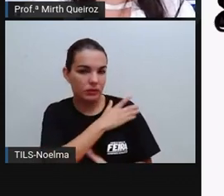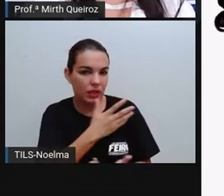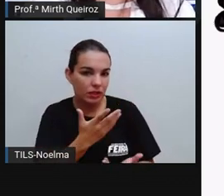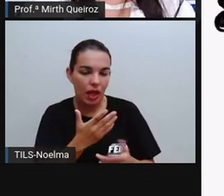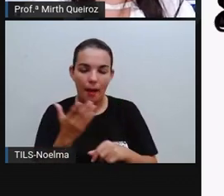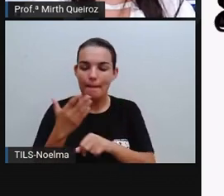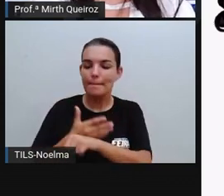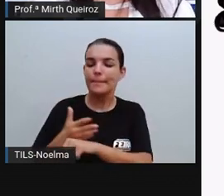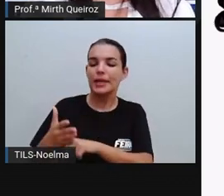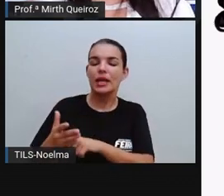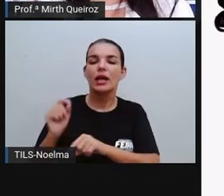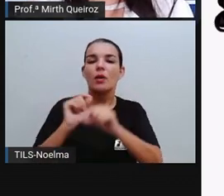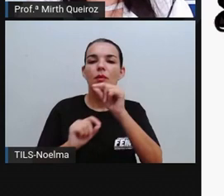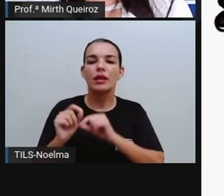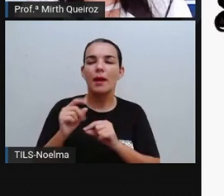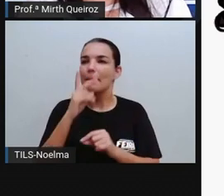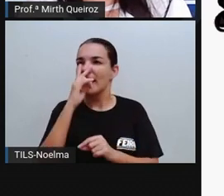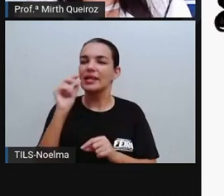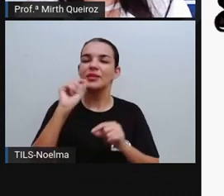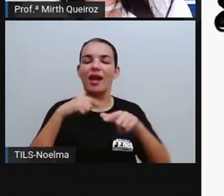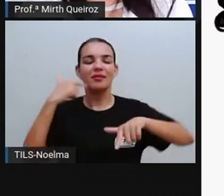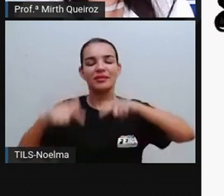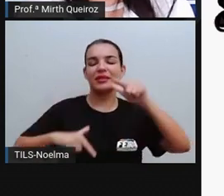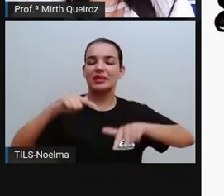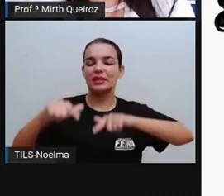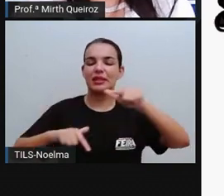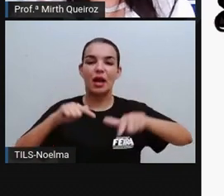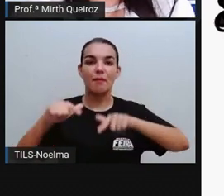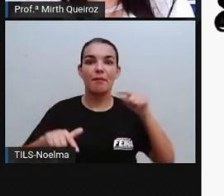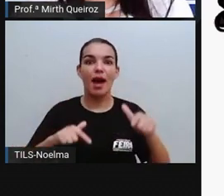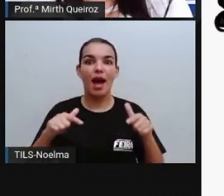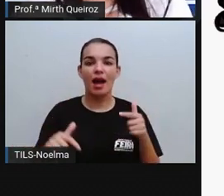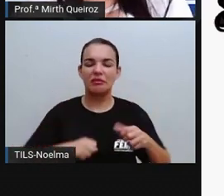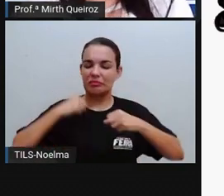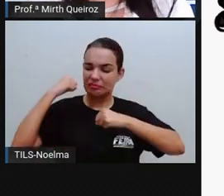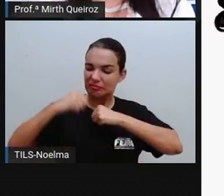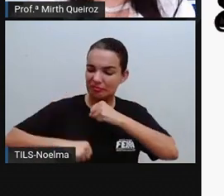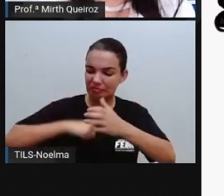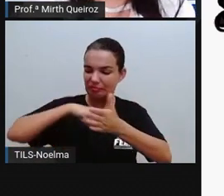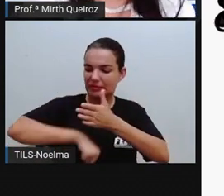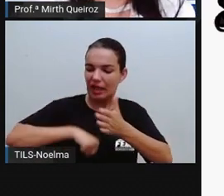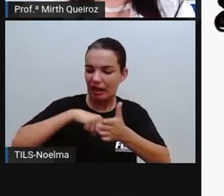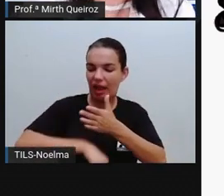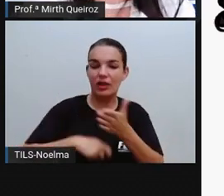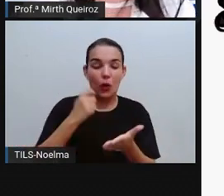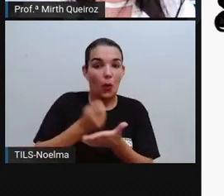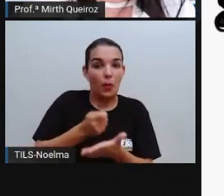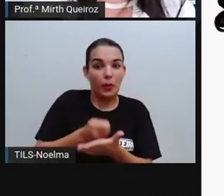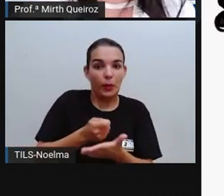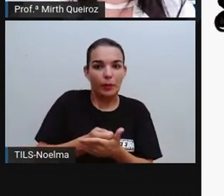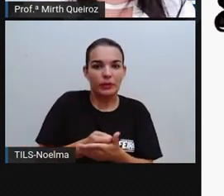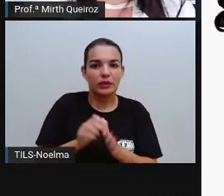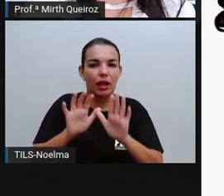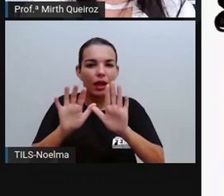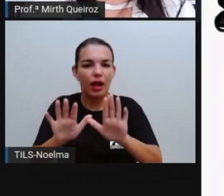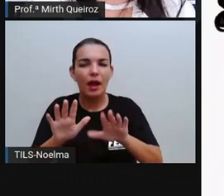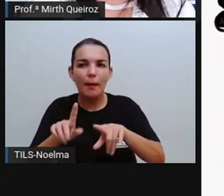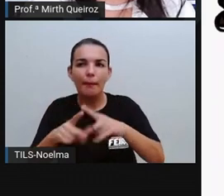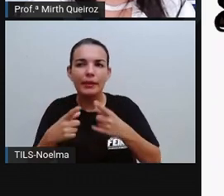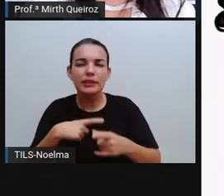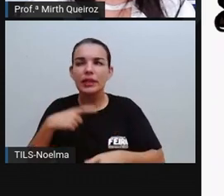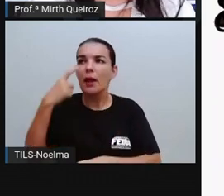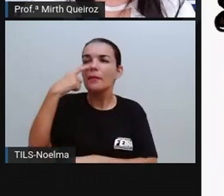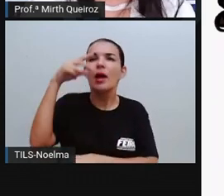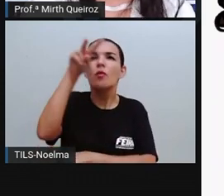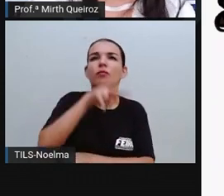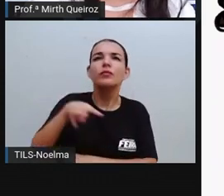utilizada para remeter a um dia muito bom de trabalho, a um dia de muito trabalho, né? E compromissos. Mas traz uma visão